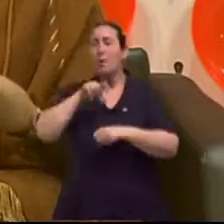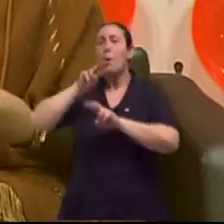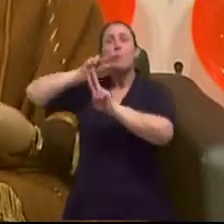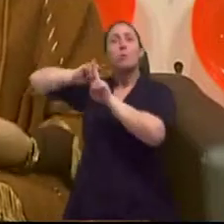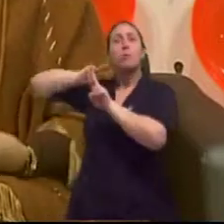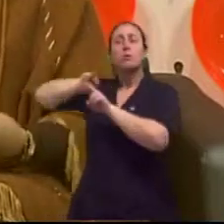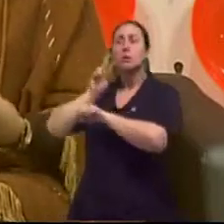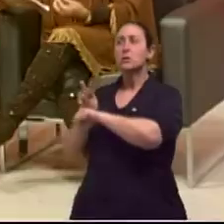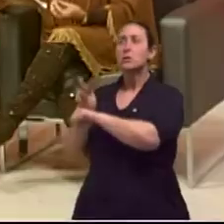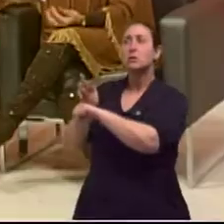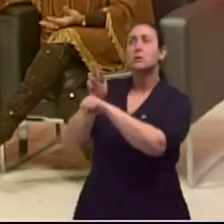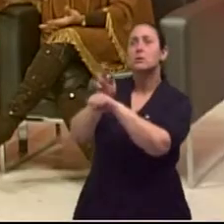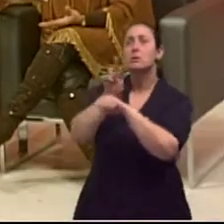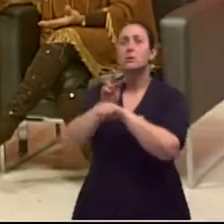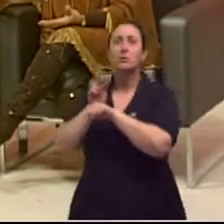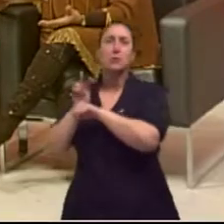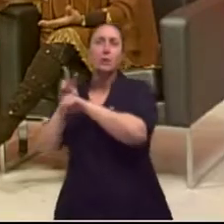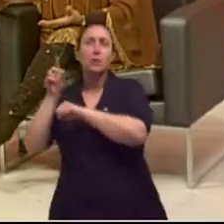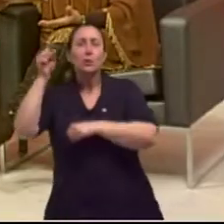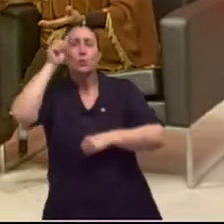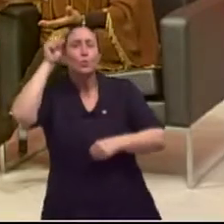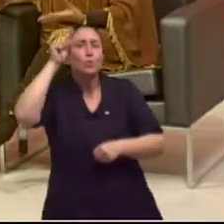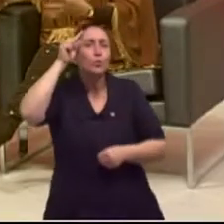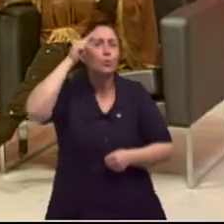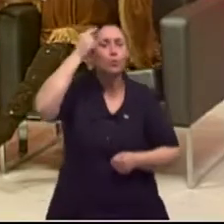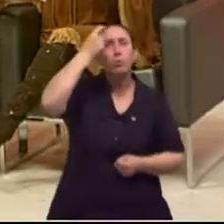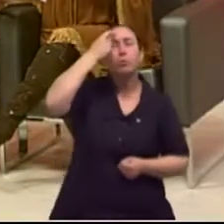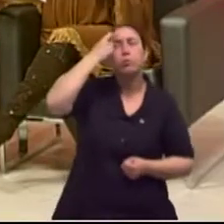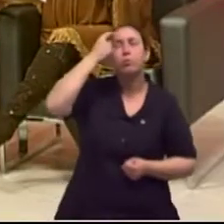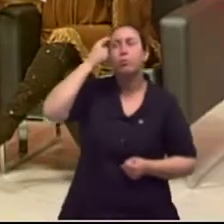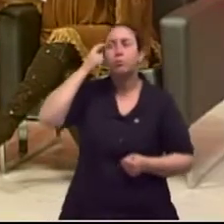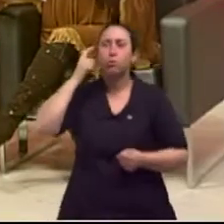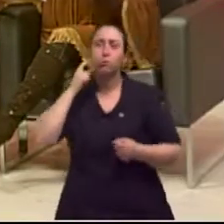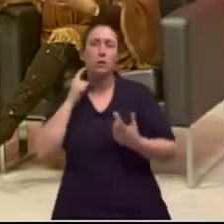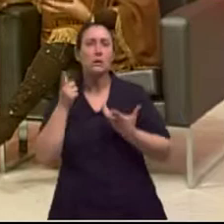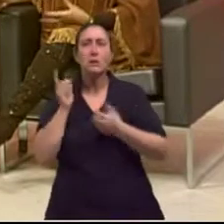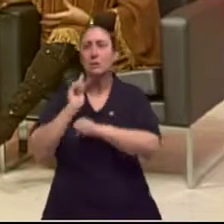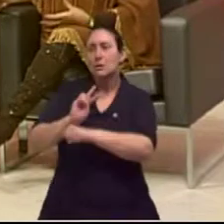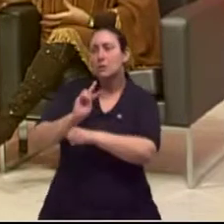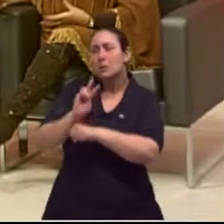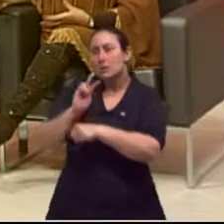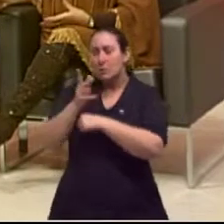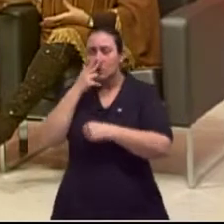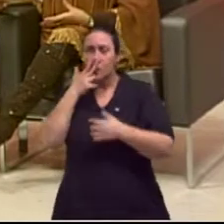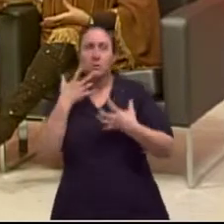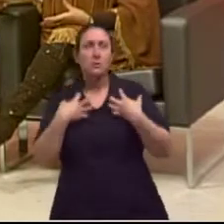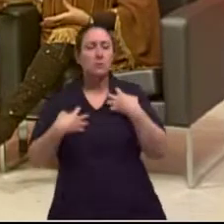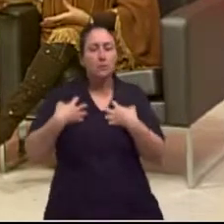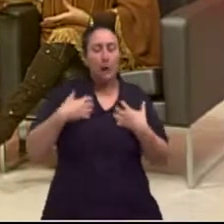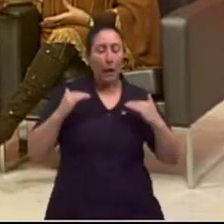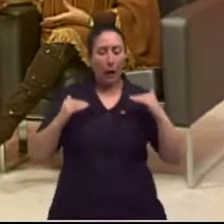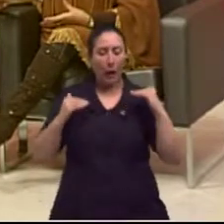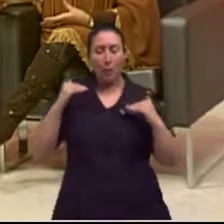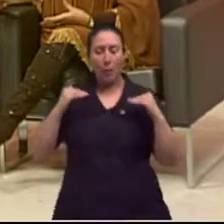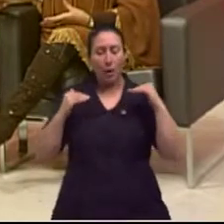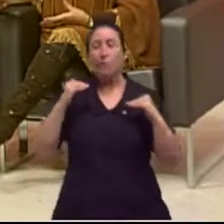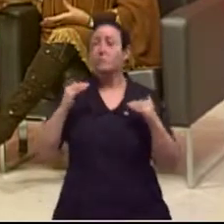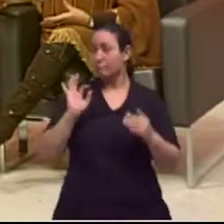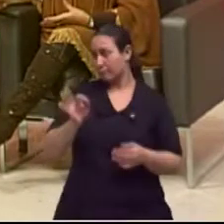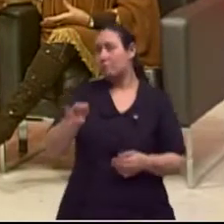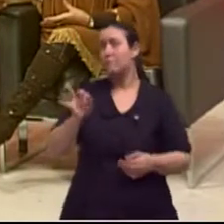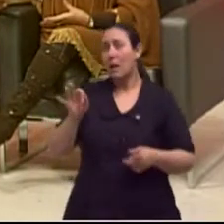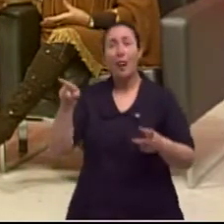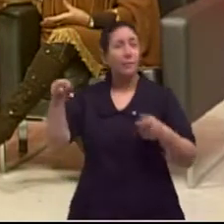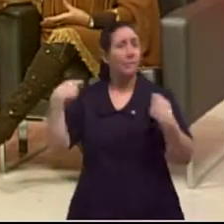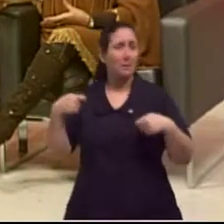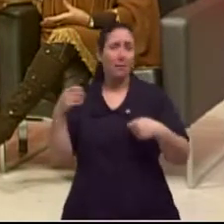tensionante minuto a minuto. Extremamente desgastante. Então, ela precisa estar em equilíbrio maior ainda. Sim, ela tem que ter